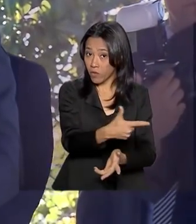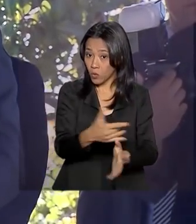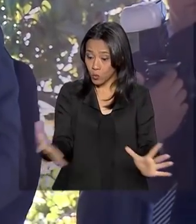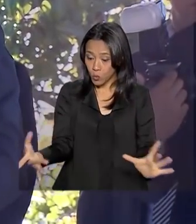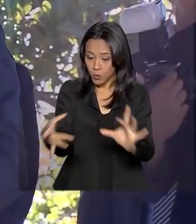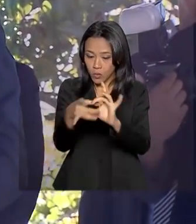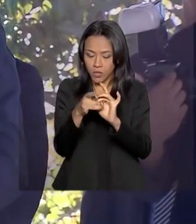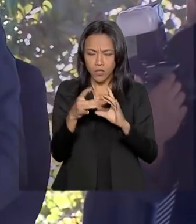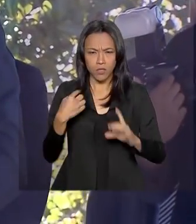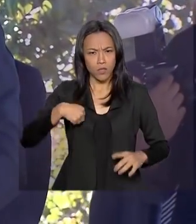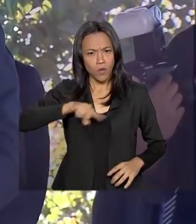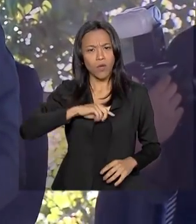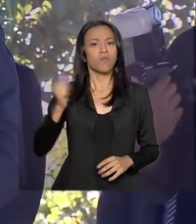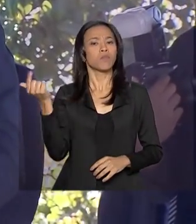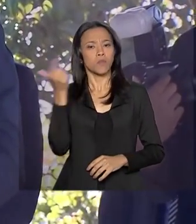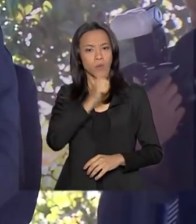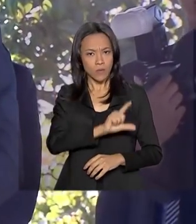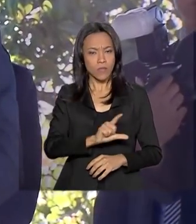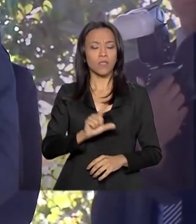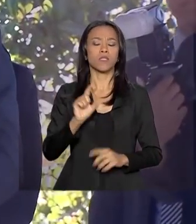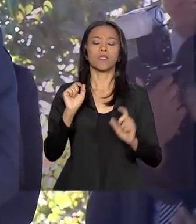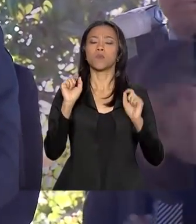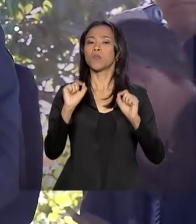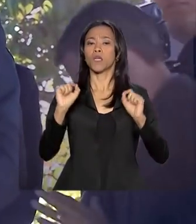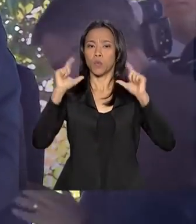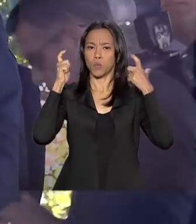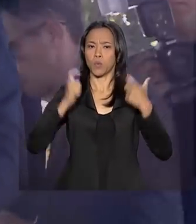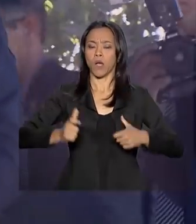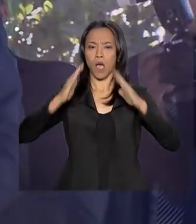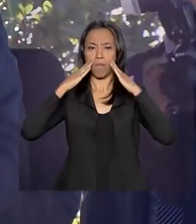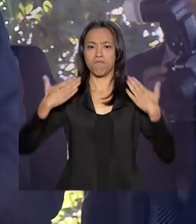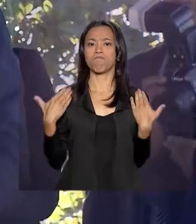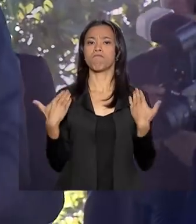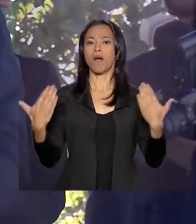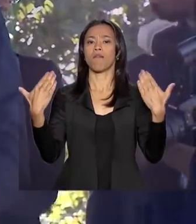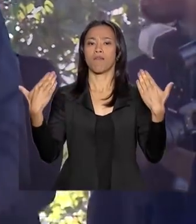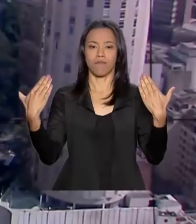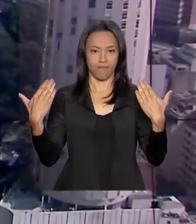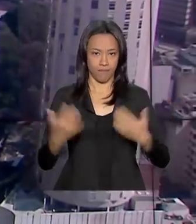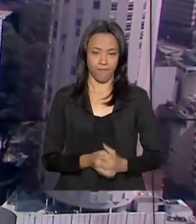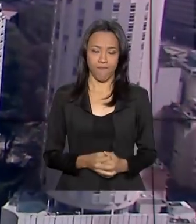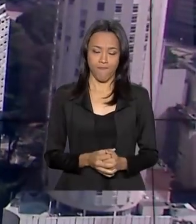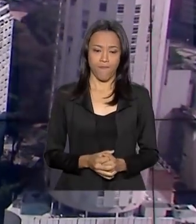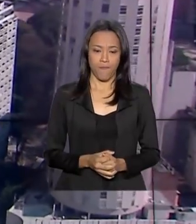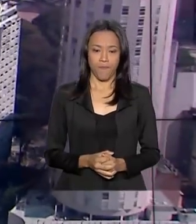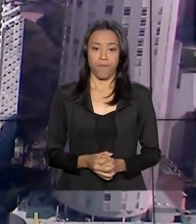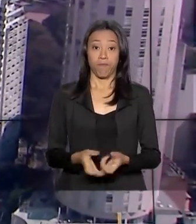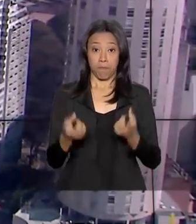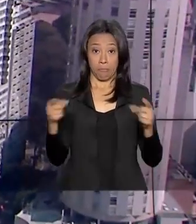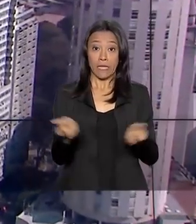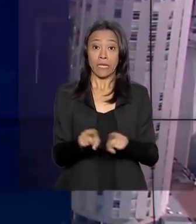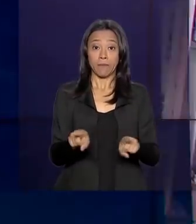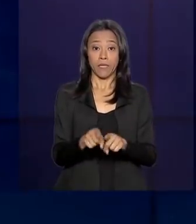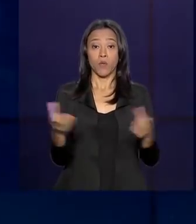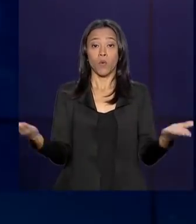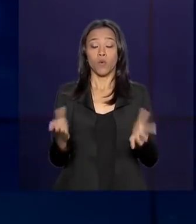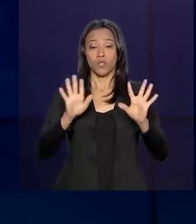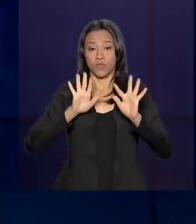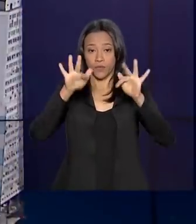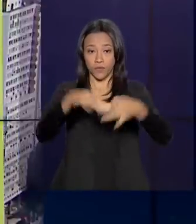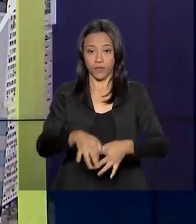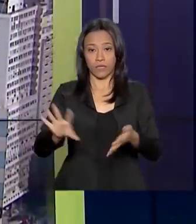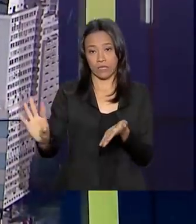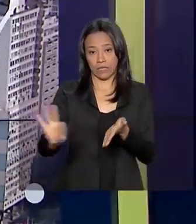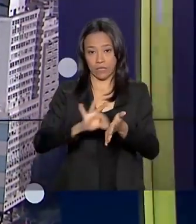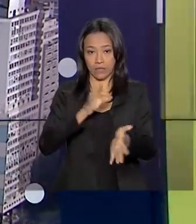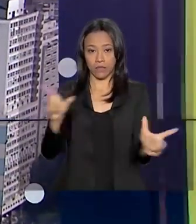nós poderemos atingir o local de destaque que nossa pátria merece. E terminam hoje as inscrições